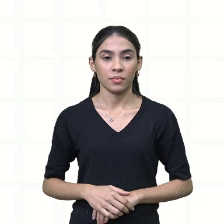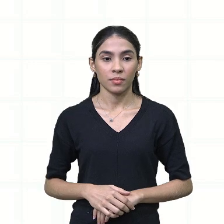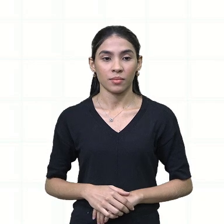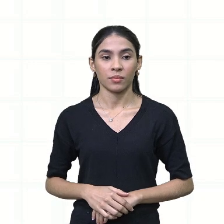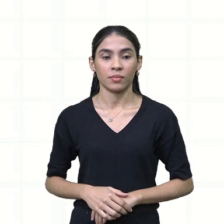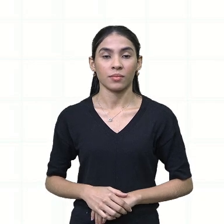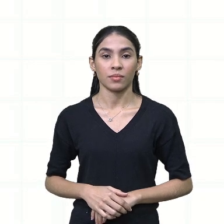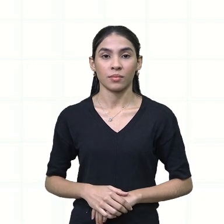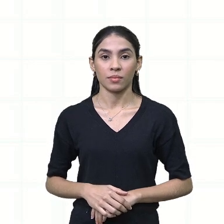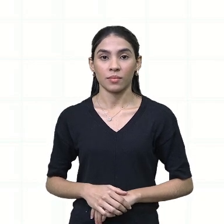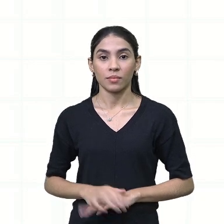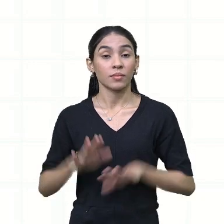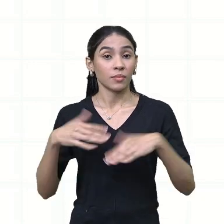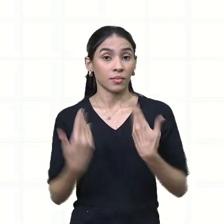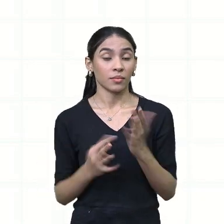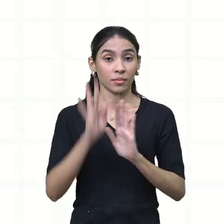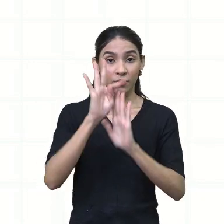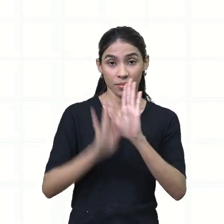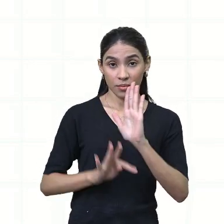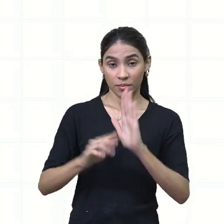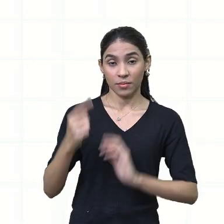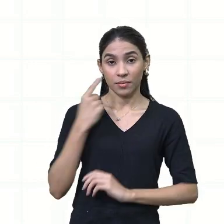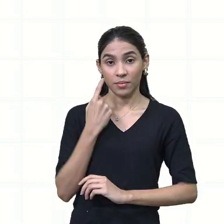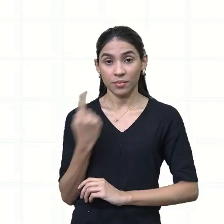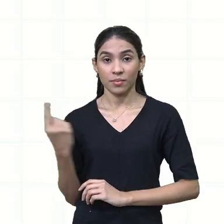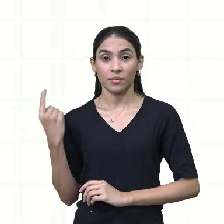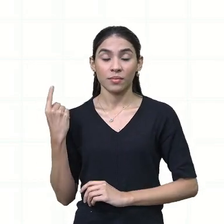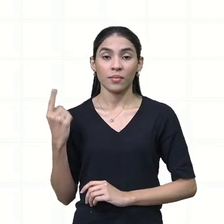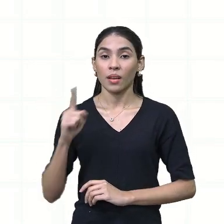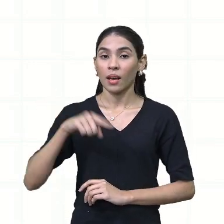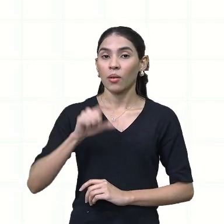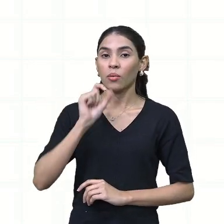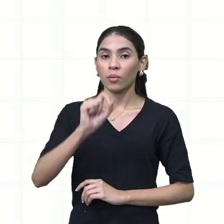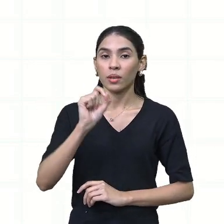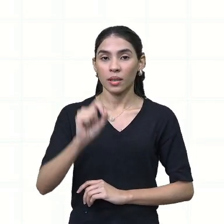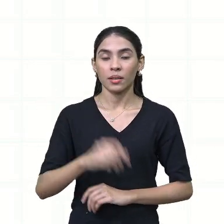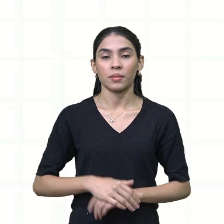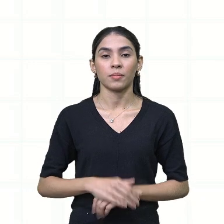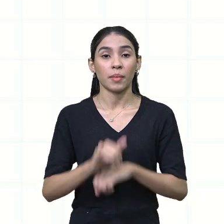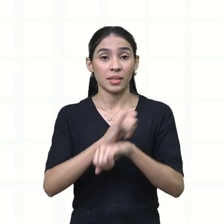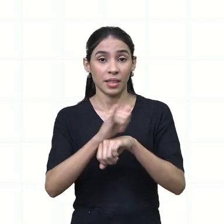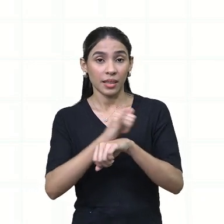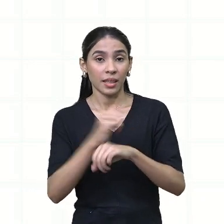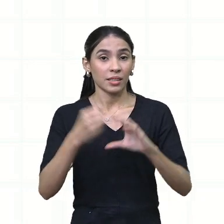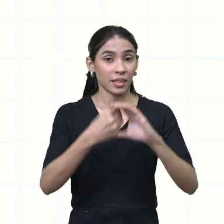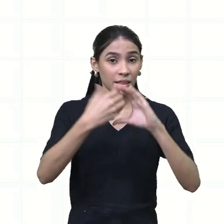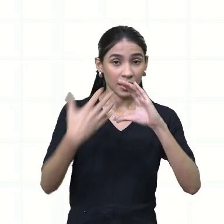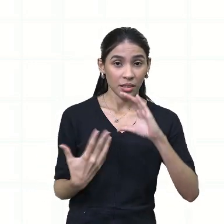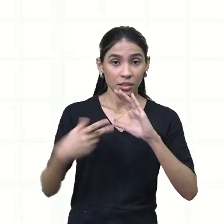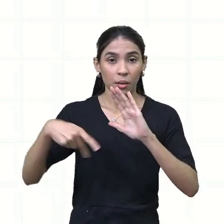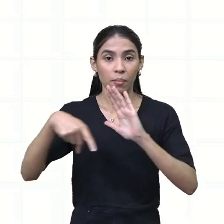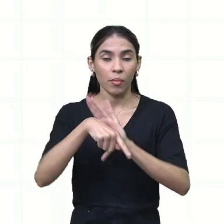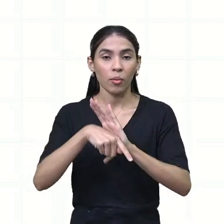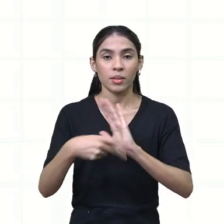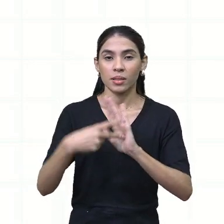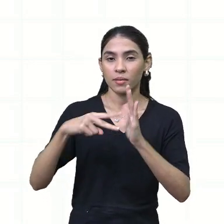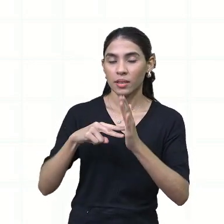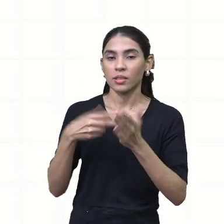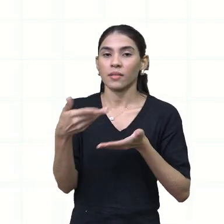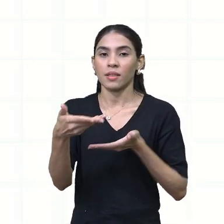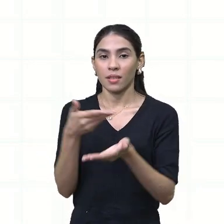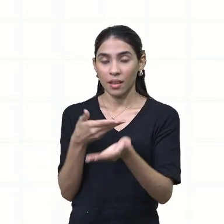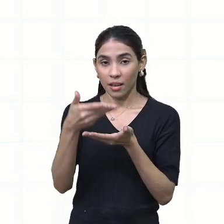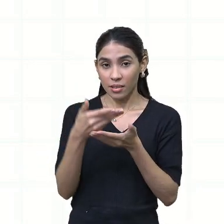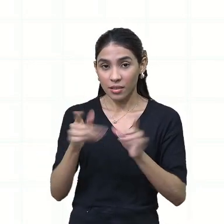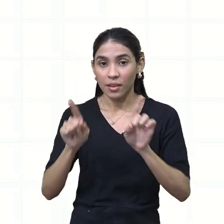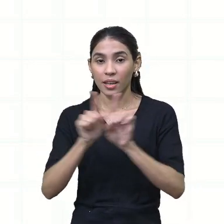temos aqui que o texto é uma unidade significativa, interativa